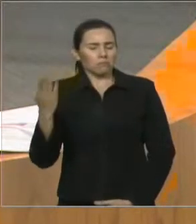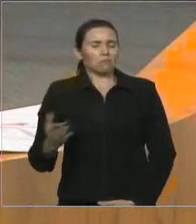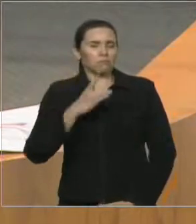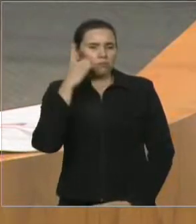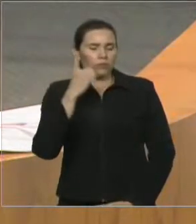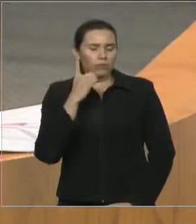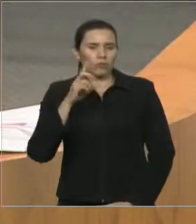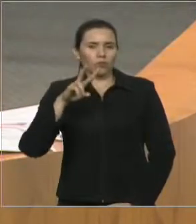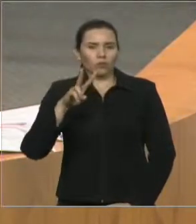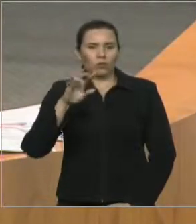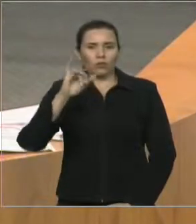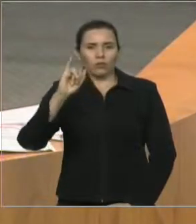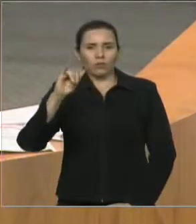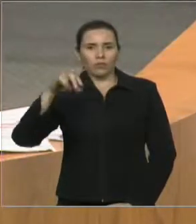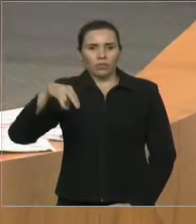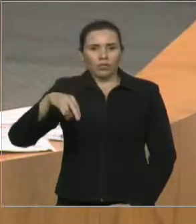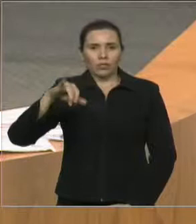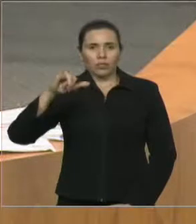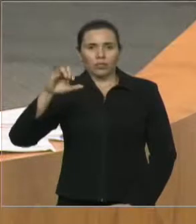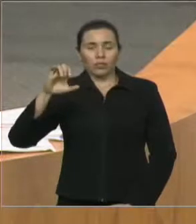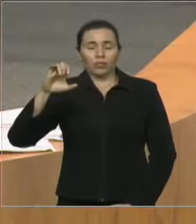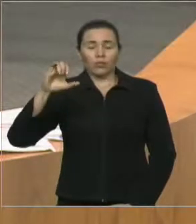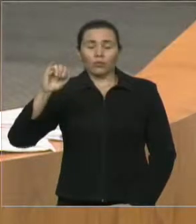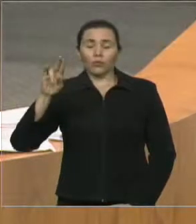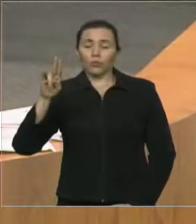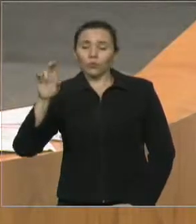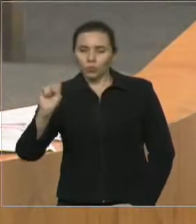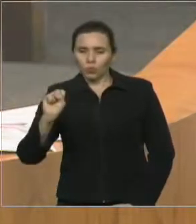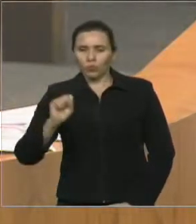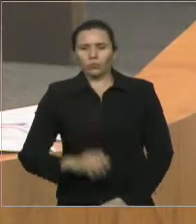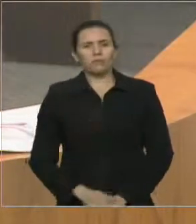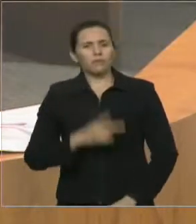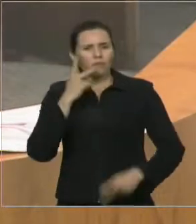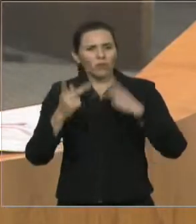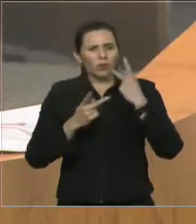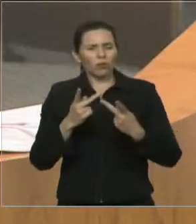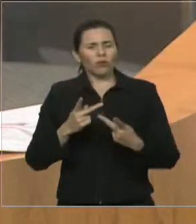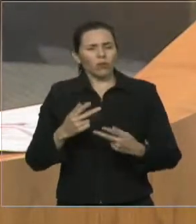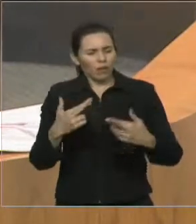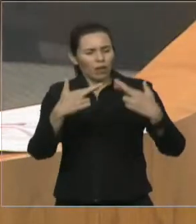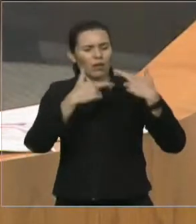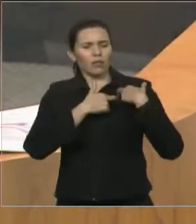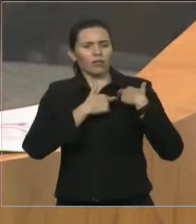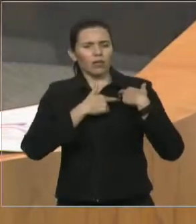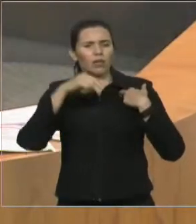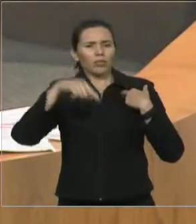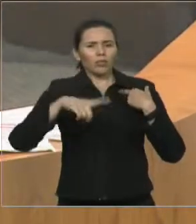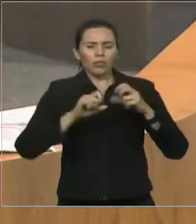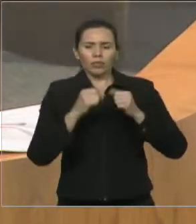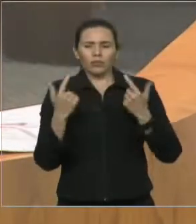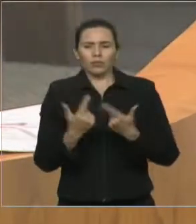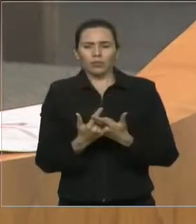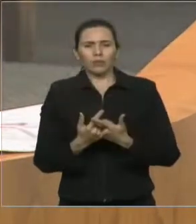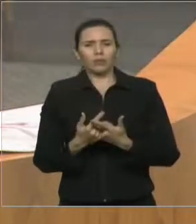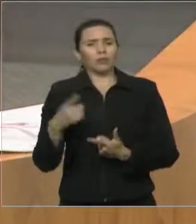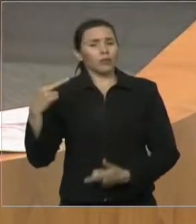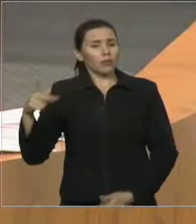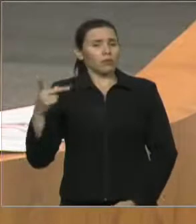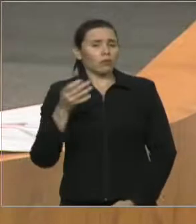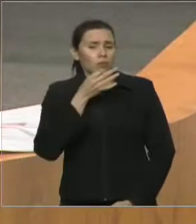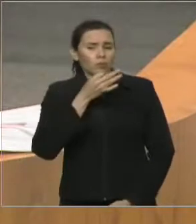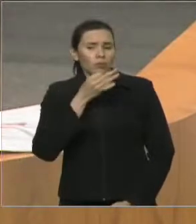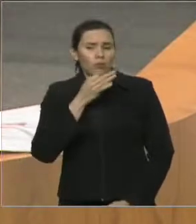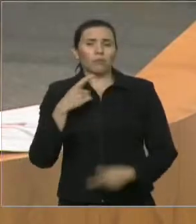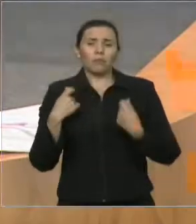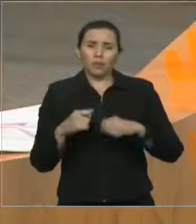deputado Vinícius Loura exaltou a obrigação dessa casa por onde ele acha e entende que assim deve começar as